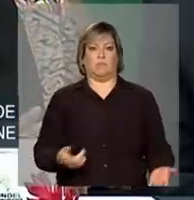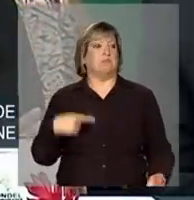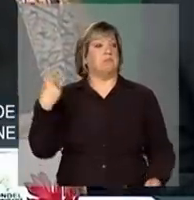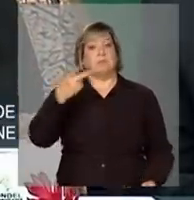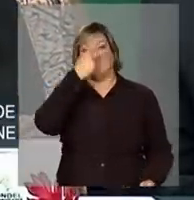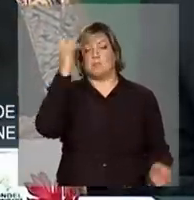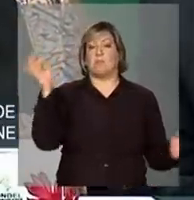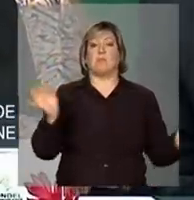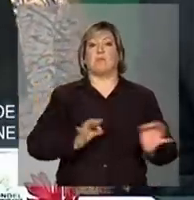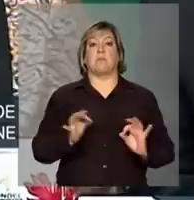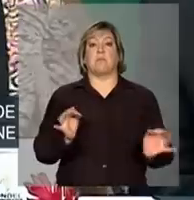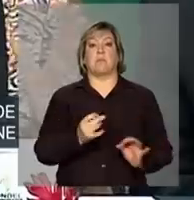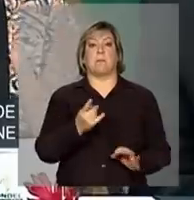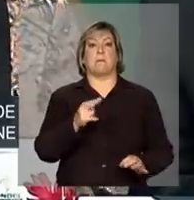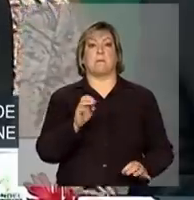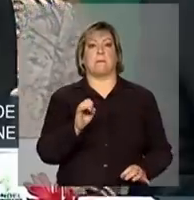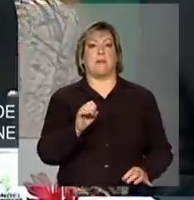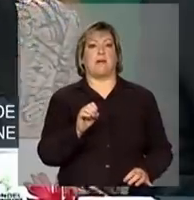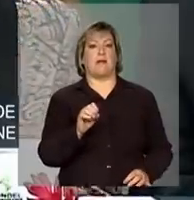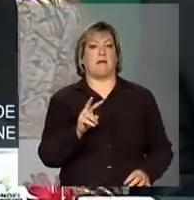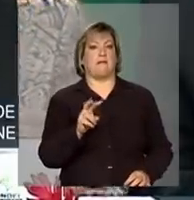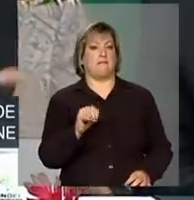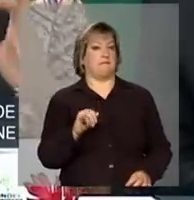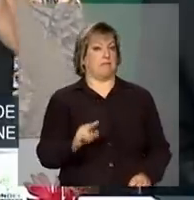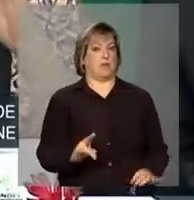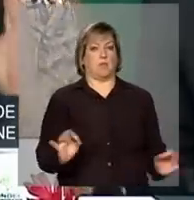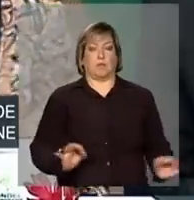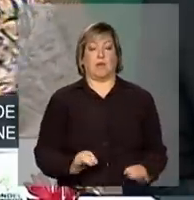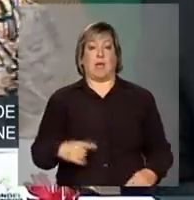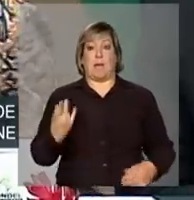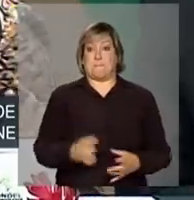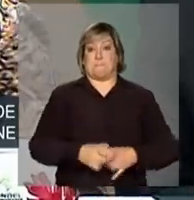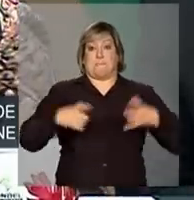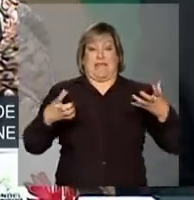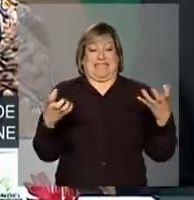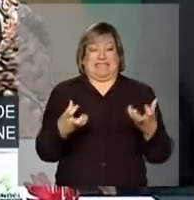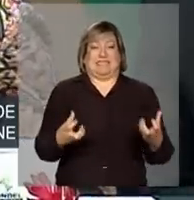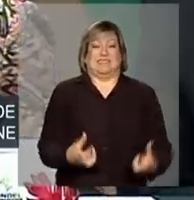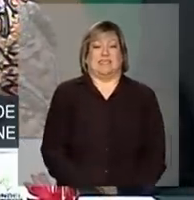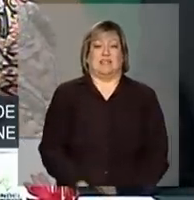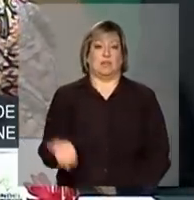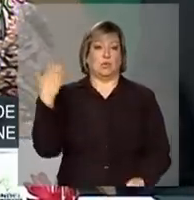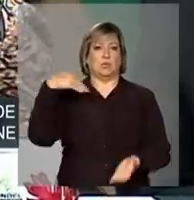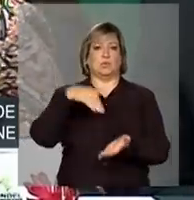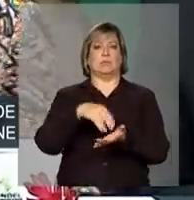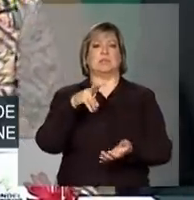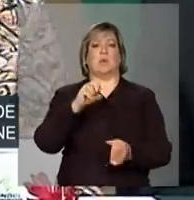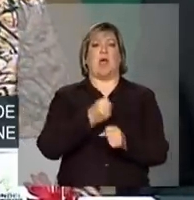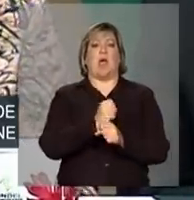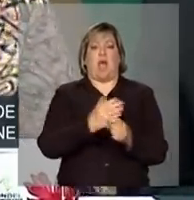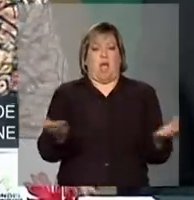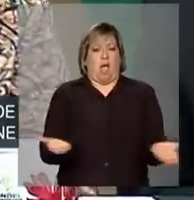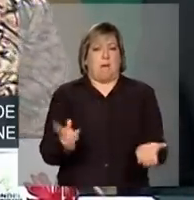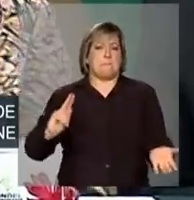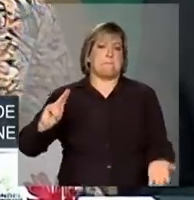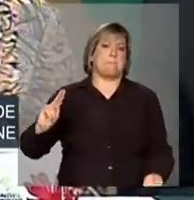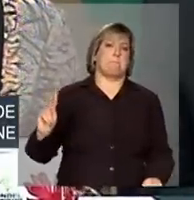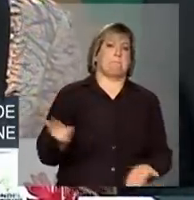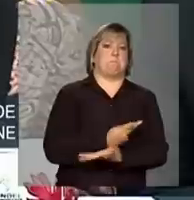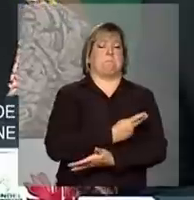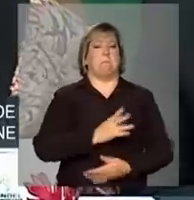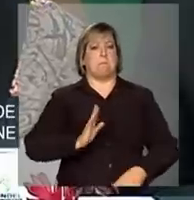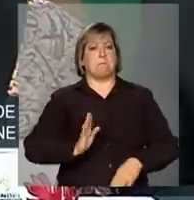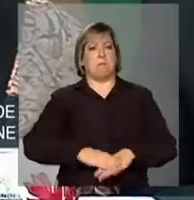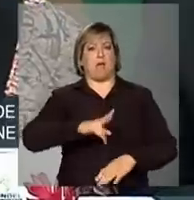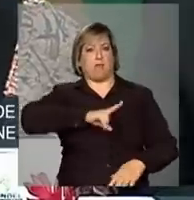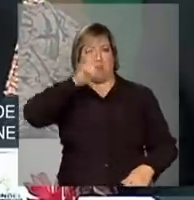a seca, a maior seca dos últimos 50 anos. O governador